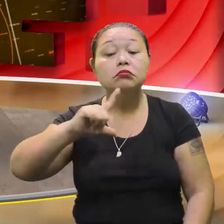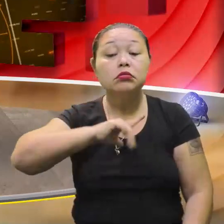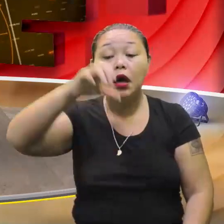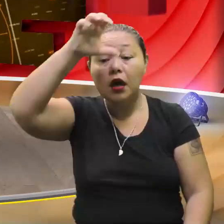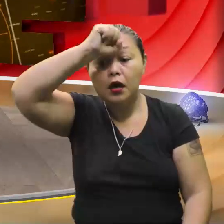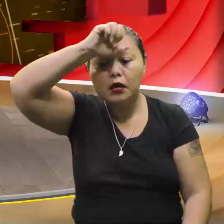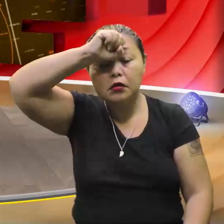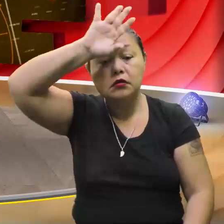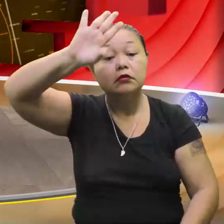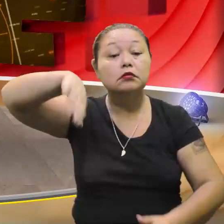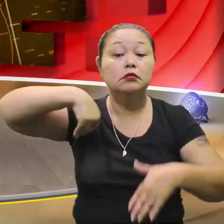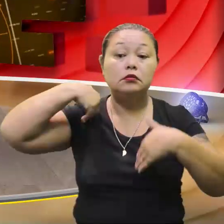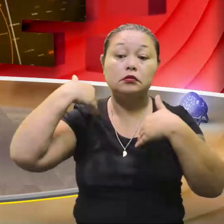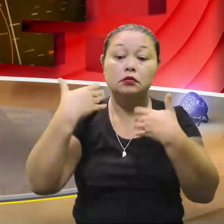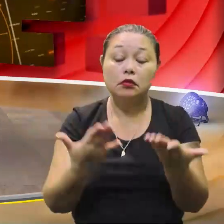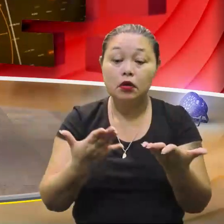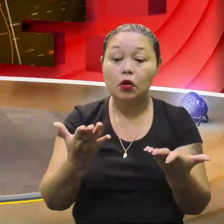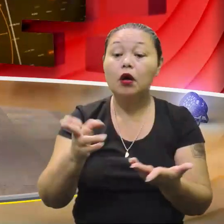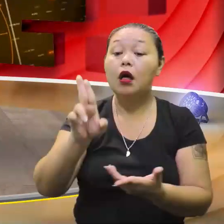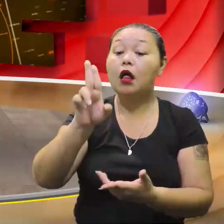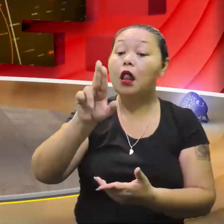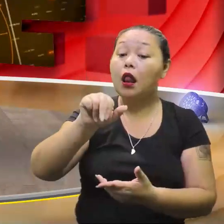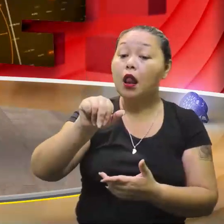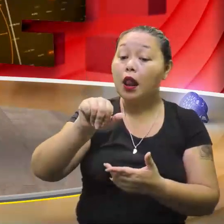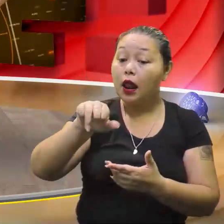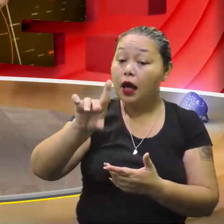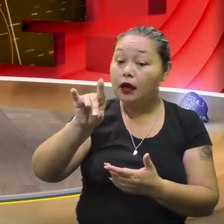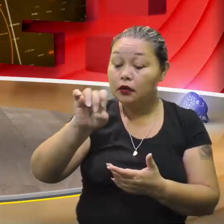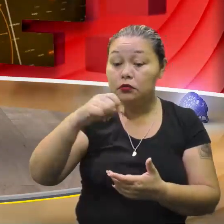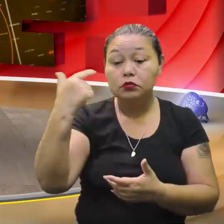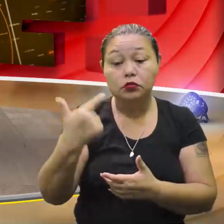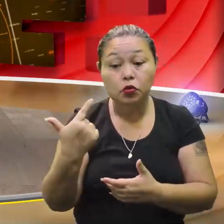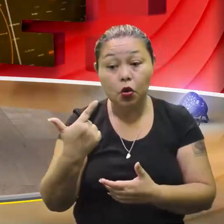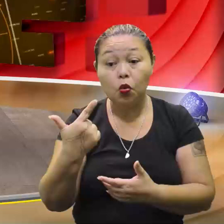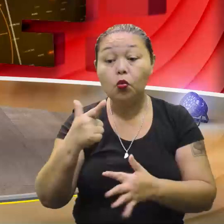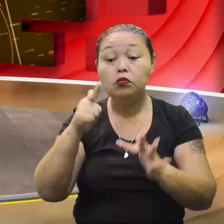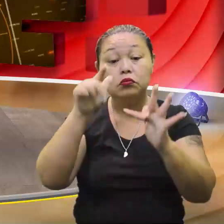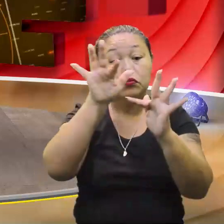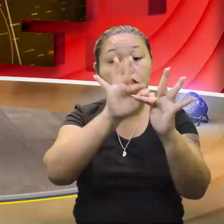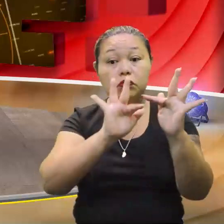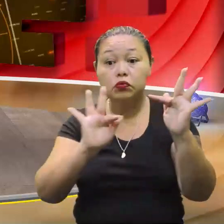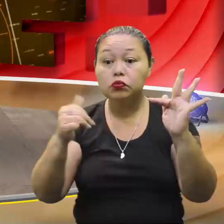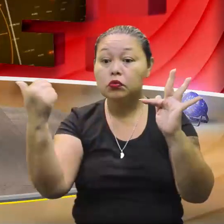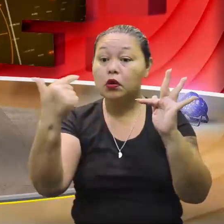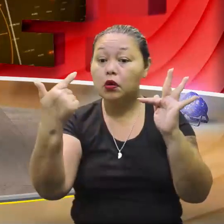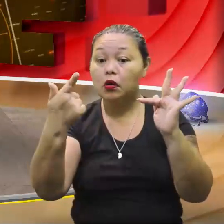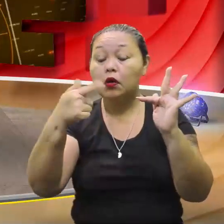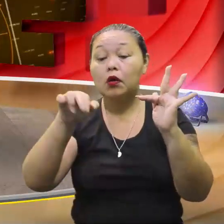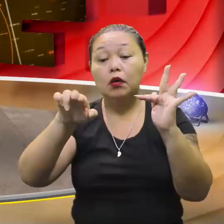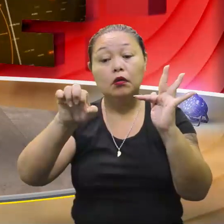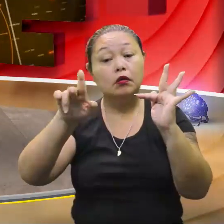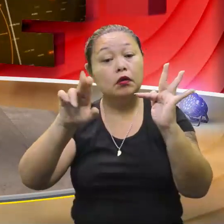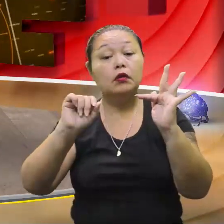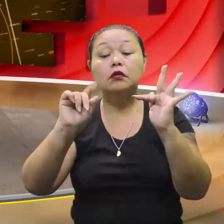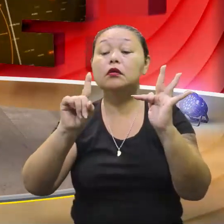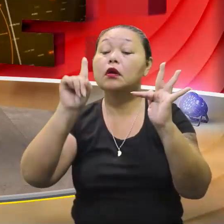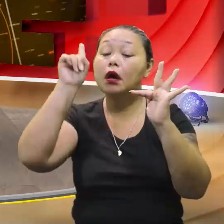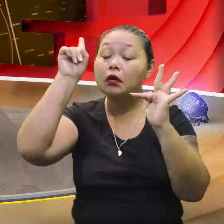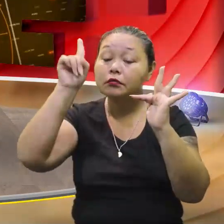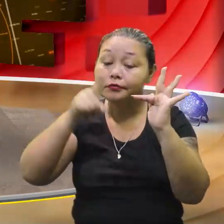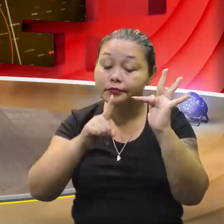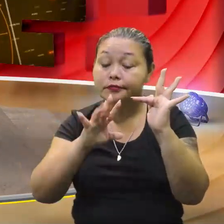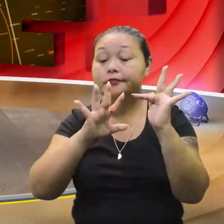Porque quando a gente chegar na unidade 2 e a gente trabalhar a função do segundo grau, existe a função quadrática,